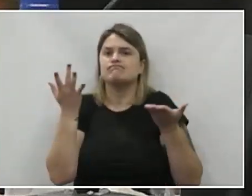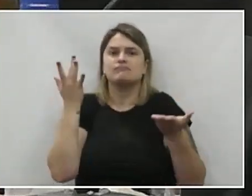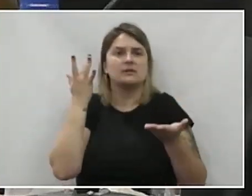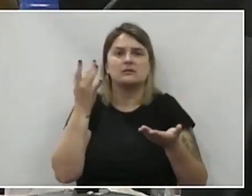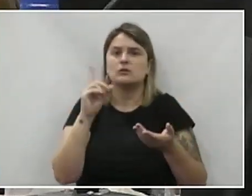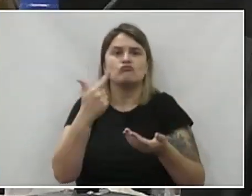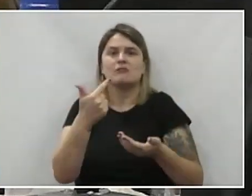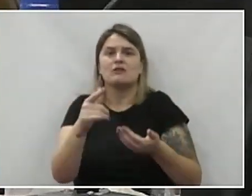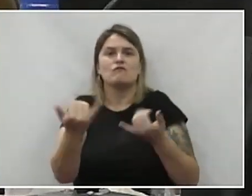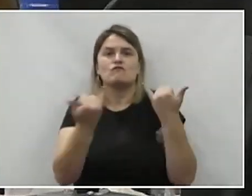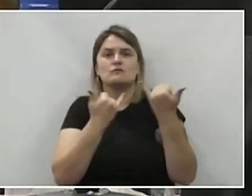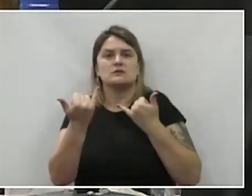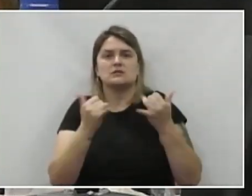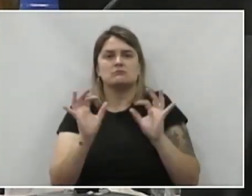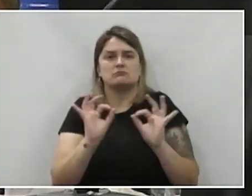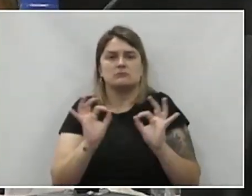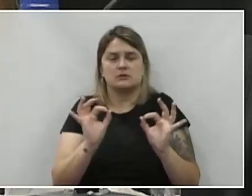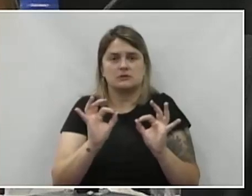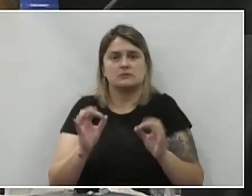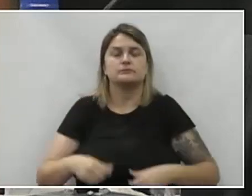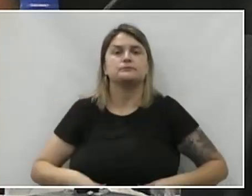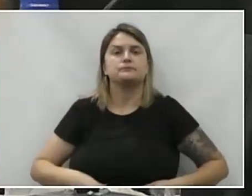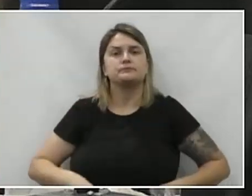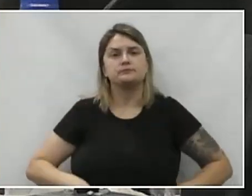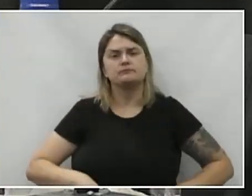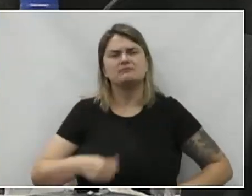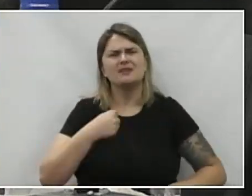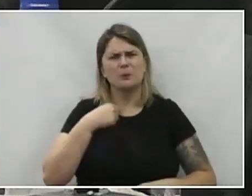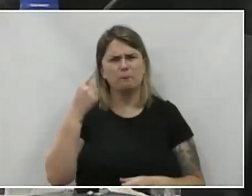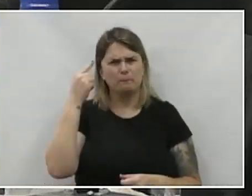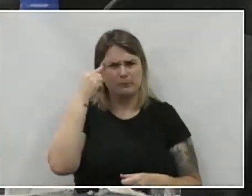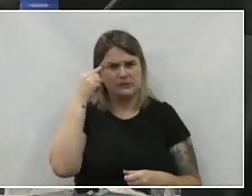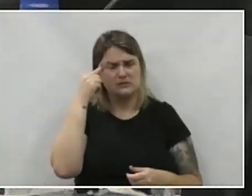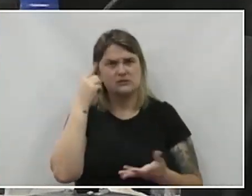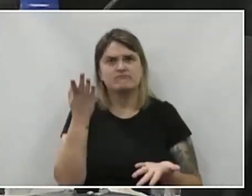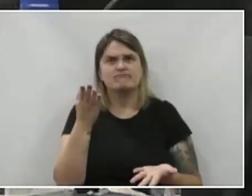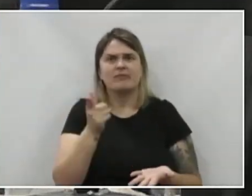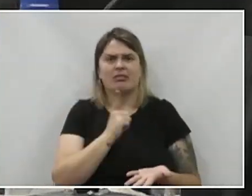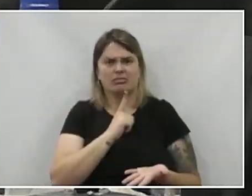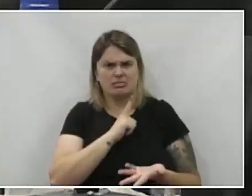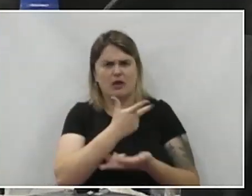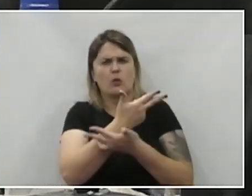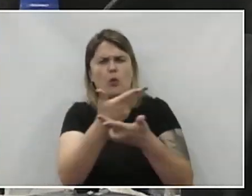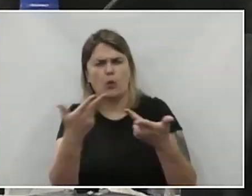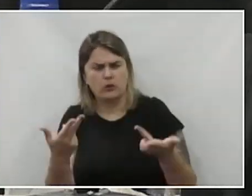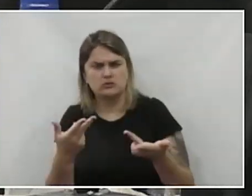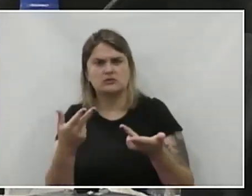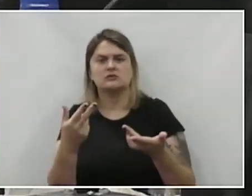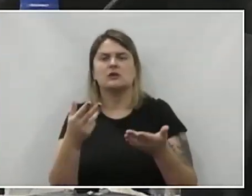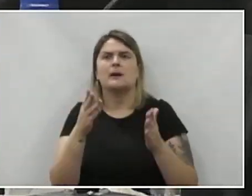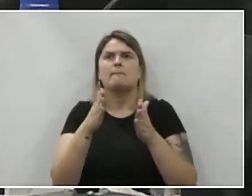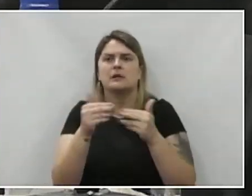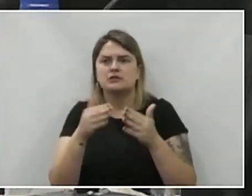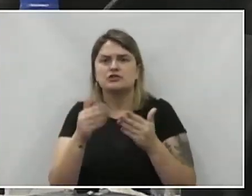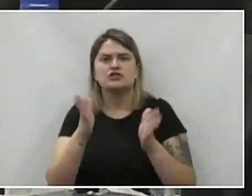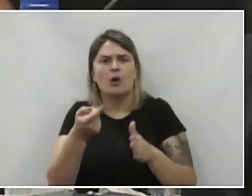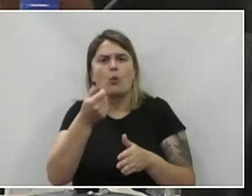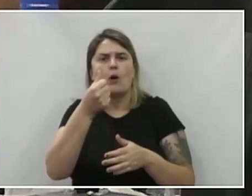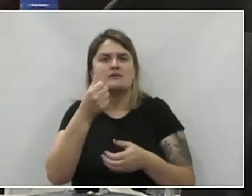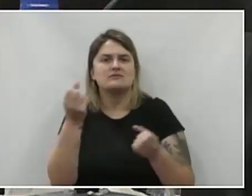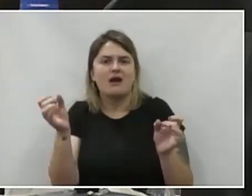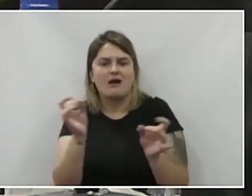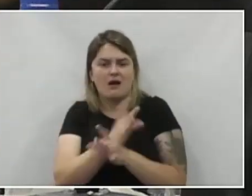não recebe informações. Eu fico pensando, gente, tem tanta coisa aqui, nós estamos acabando o mandato.